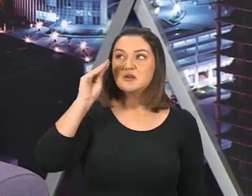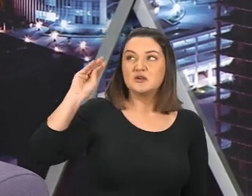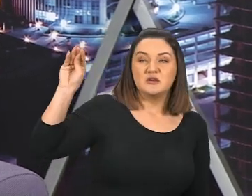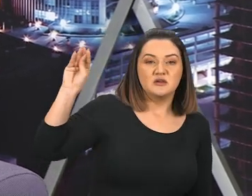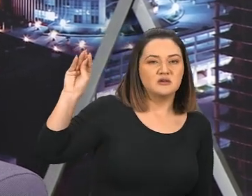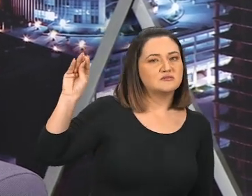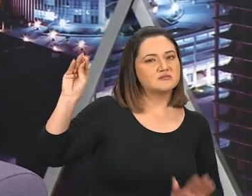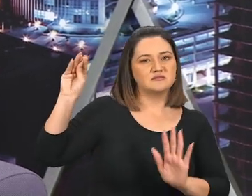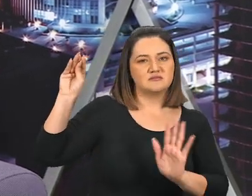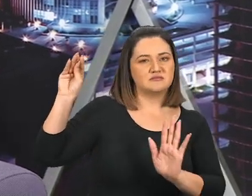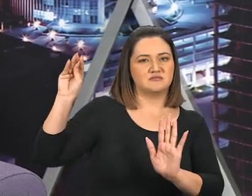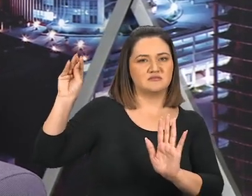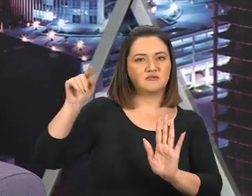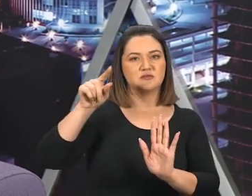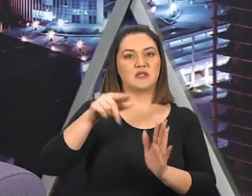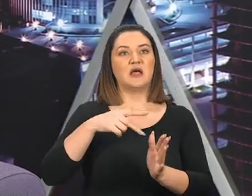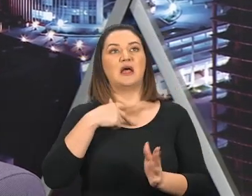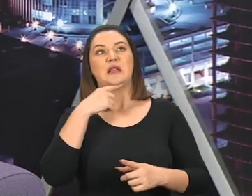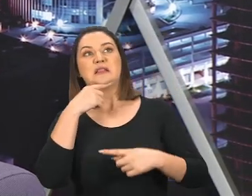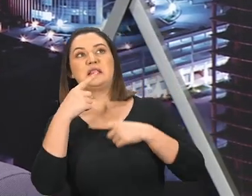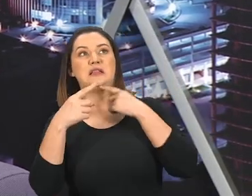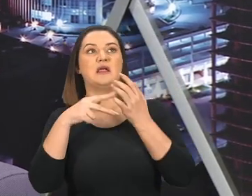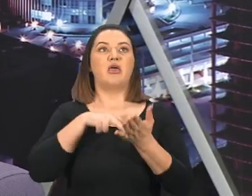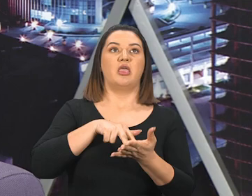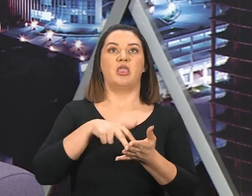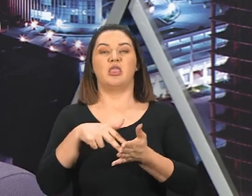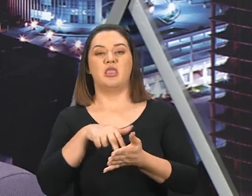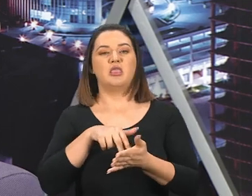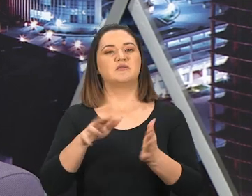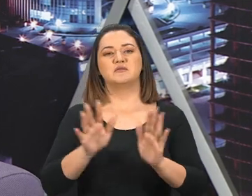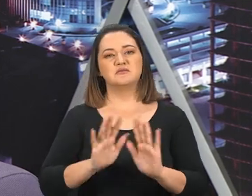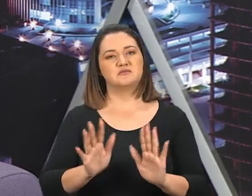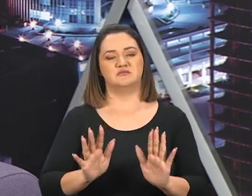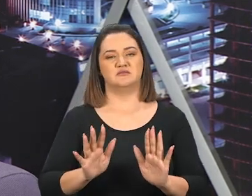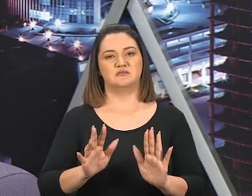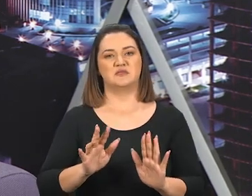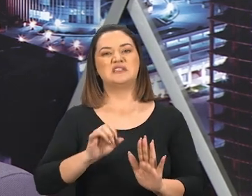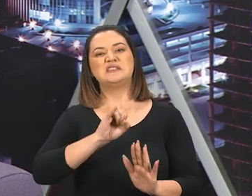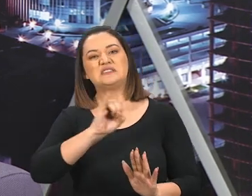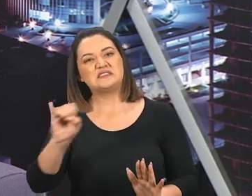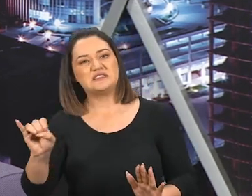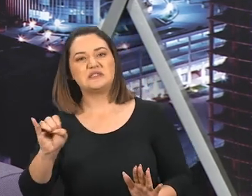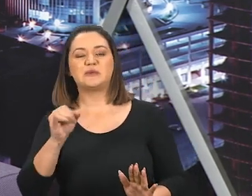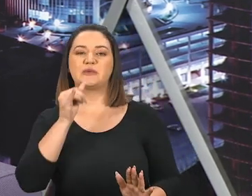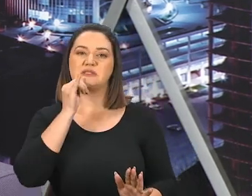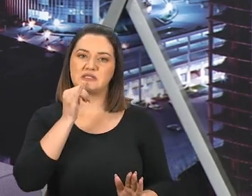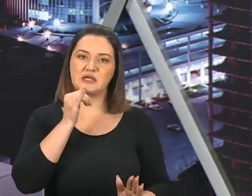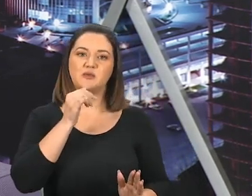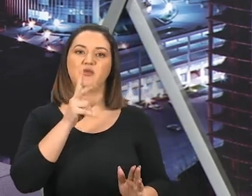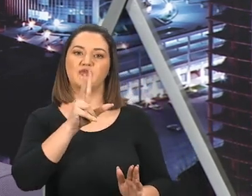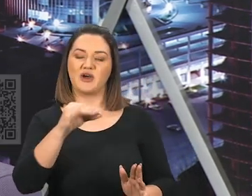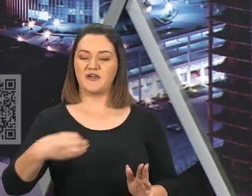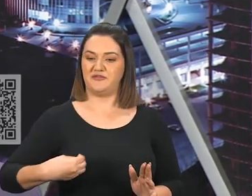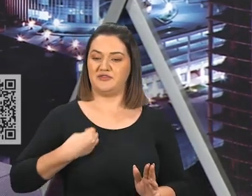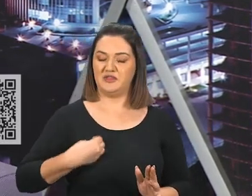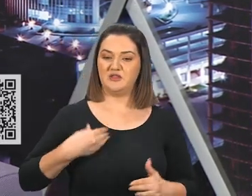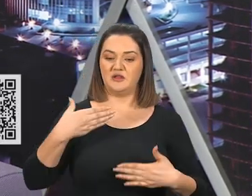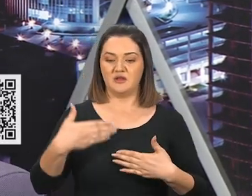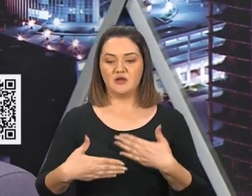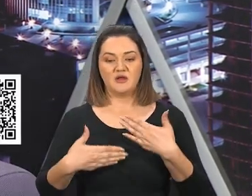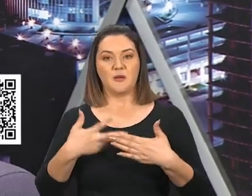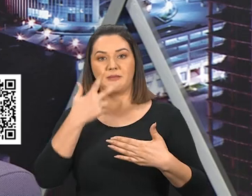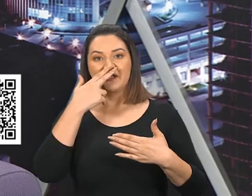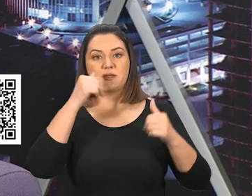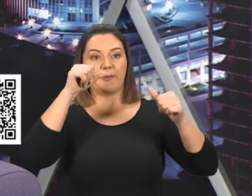Para a Bíblia, Não fique em cima do muro, Não importa se, As coisas vão se complicando,